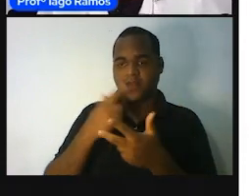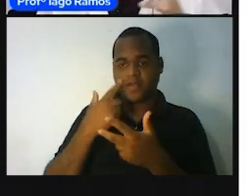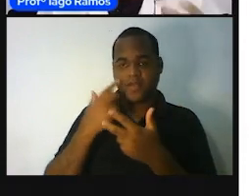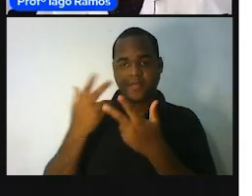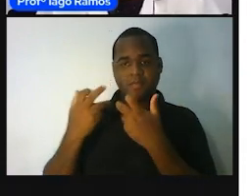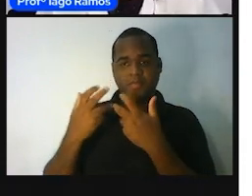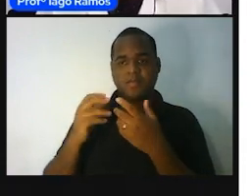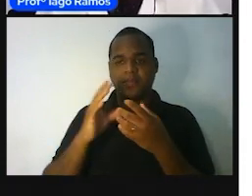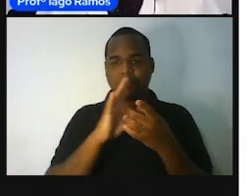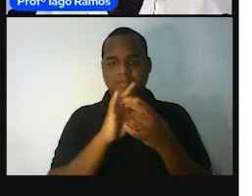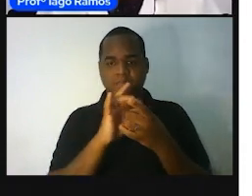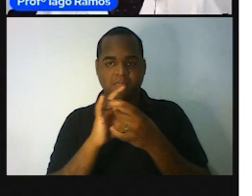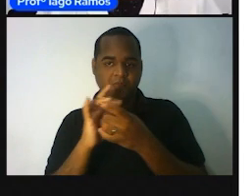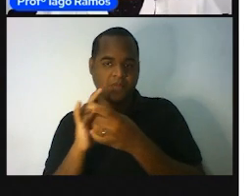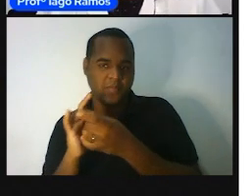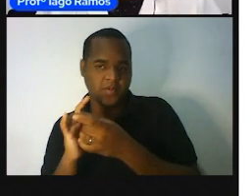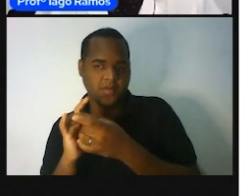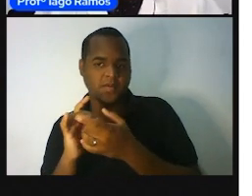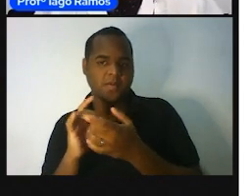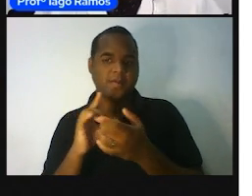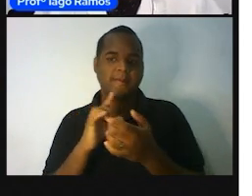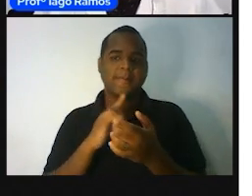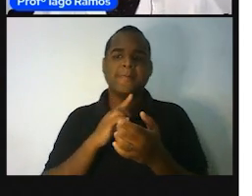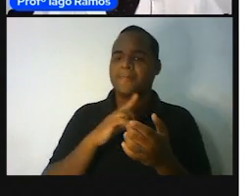observações, é,